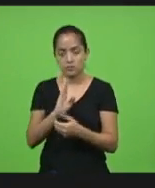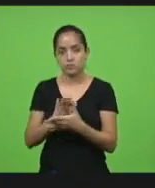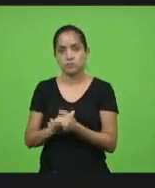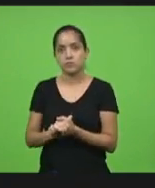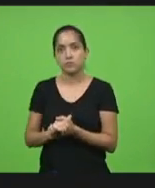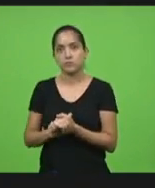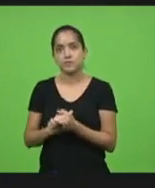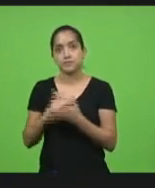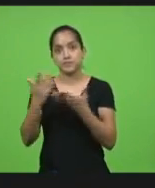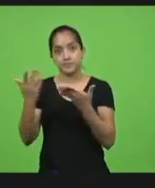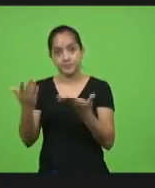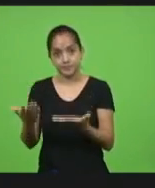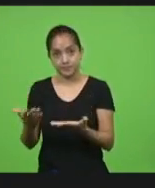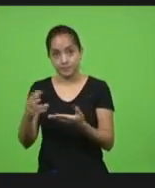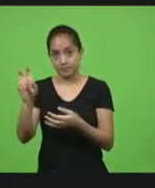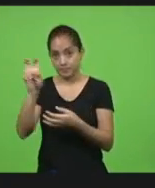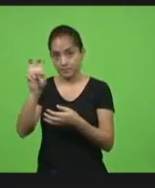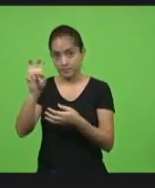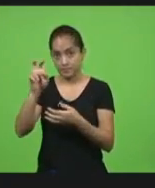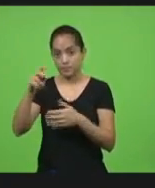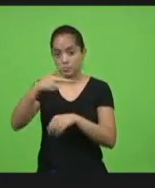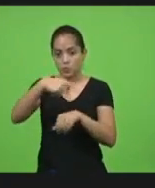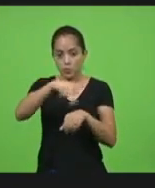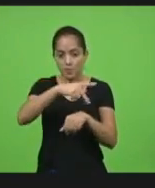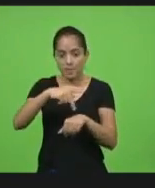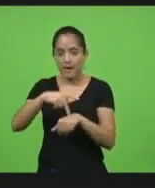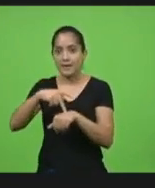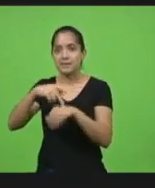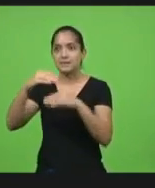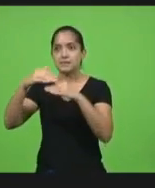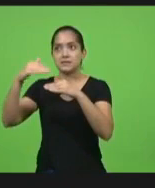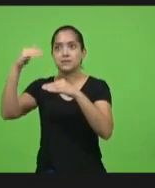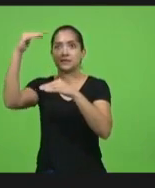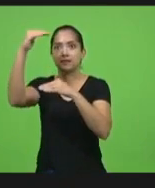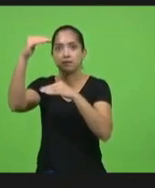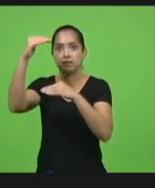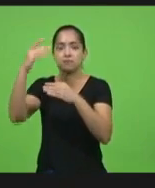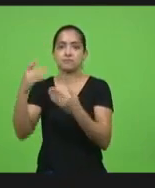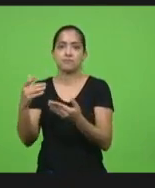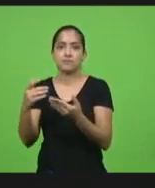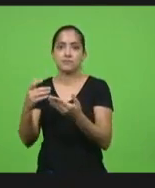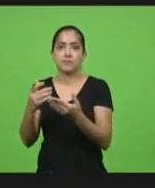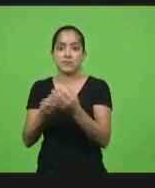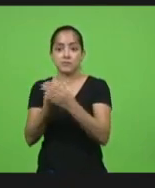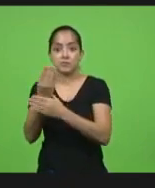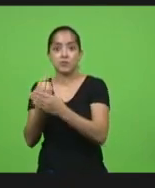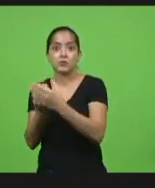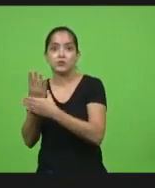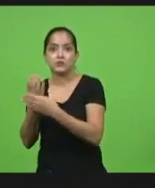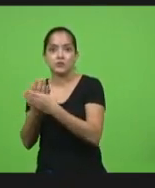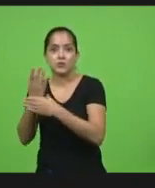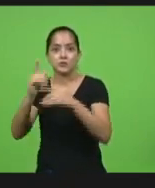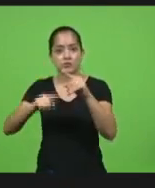considerando que essa quinta posição os países estão à nossa frente são muitos deles são produtores dos insumos para fabricar a vacina